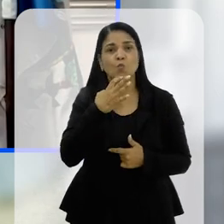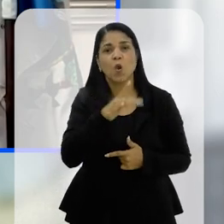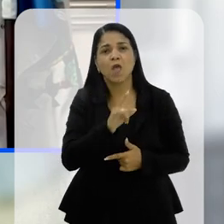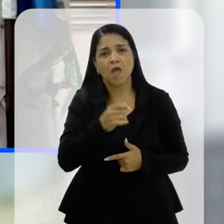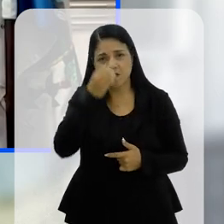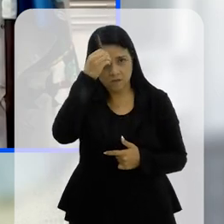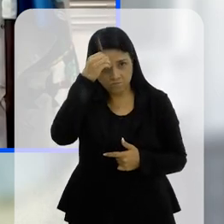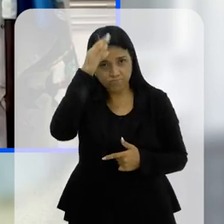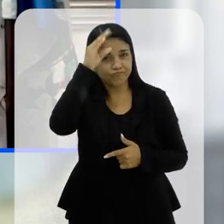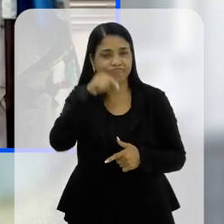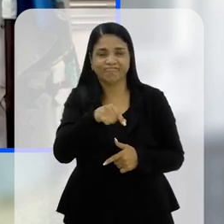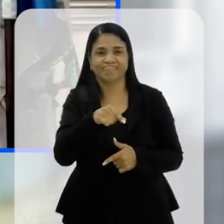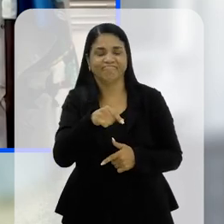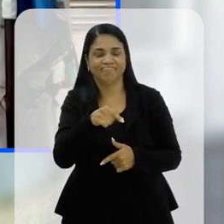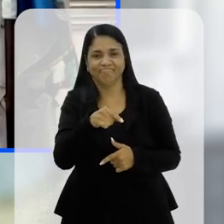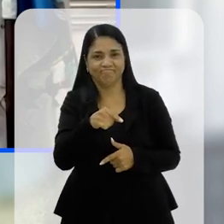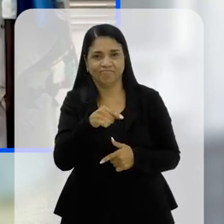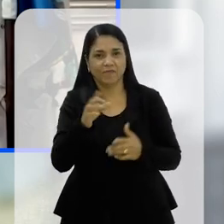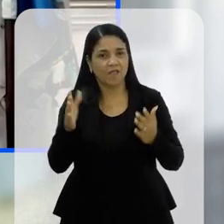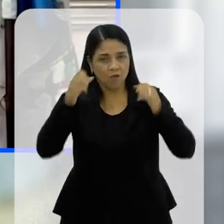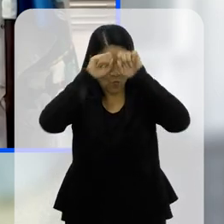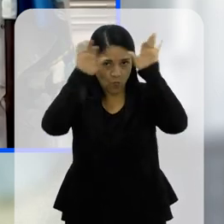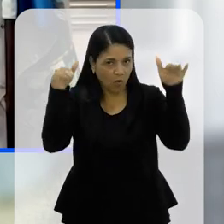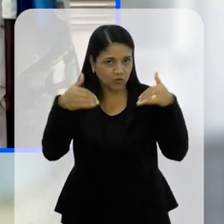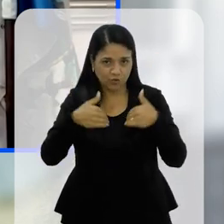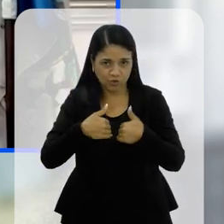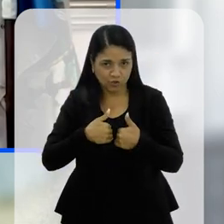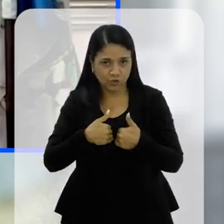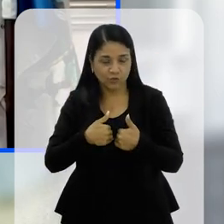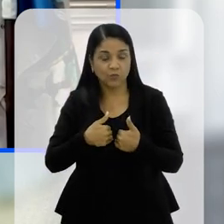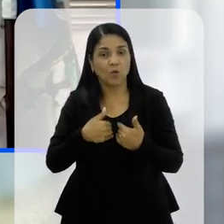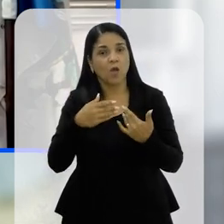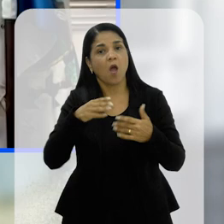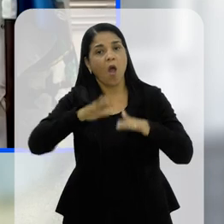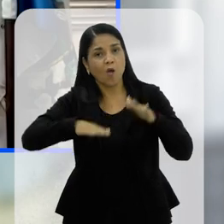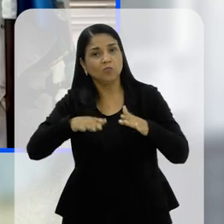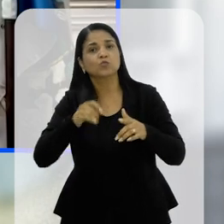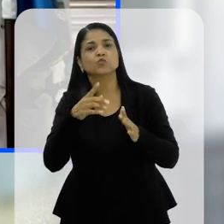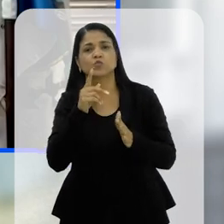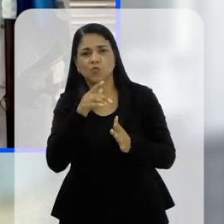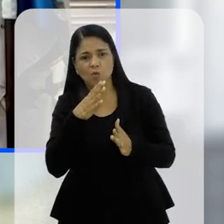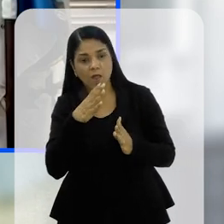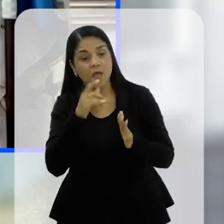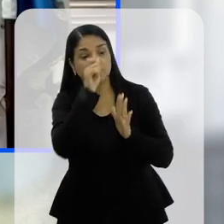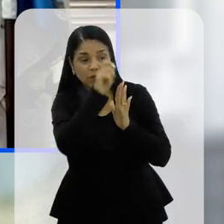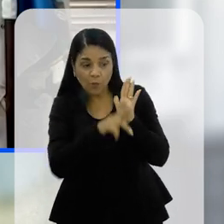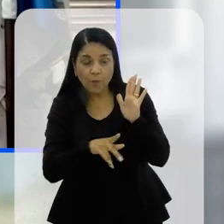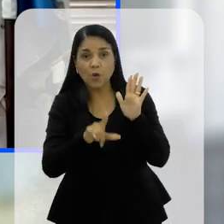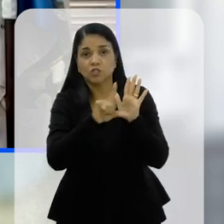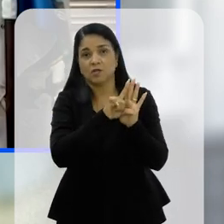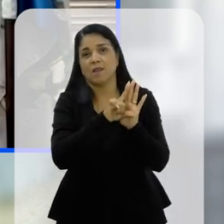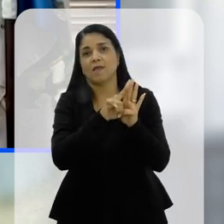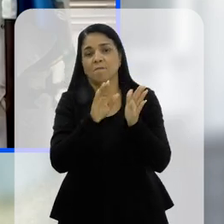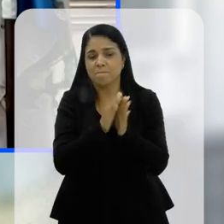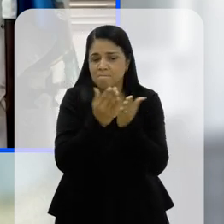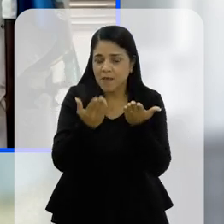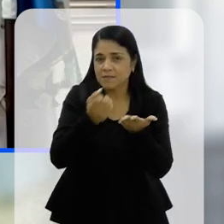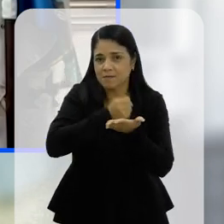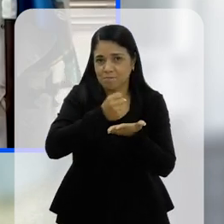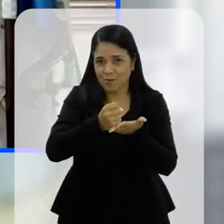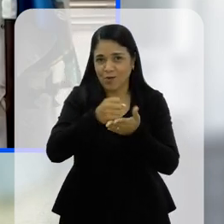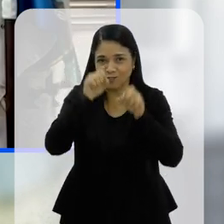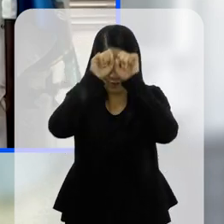falta de conhecimento deles, certo? Muitos não sabem hoje, através do nosso projeto de lei que meu irmão tem, de ter